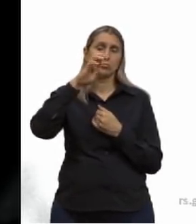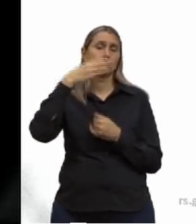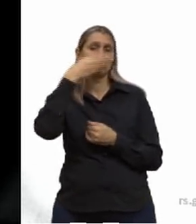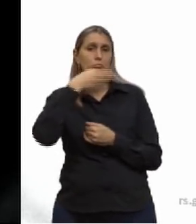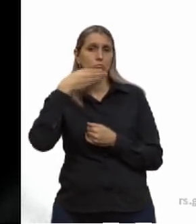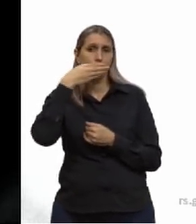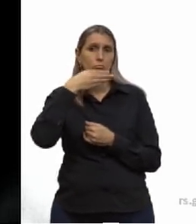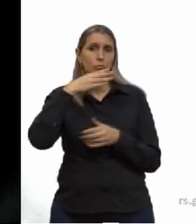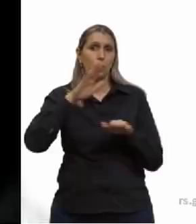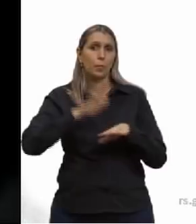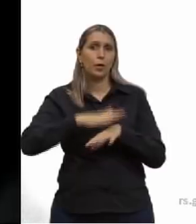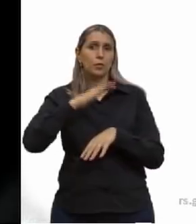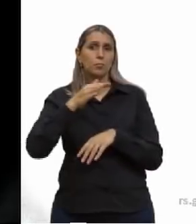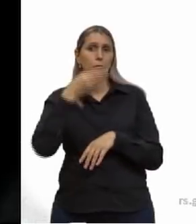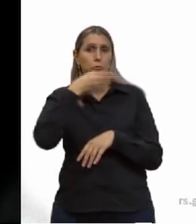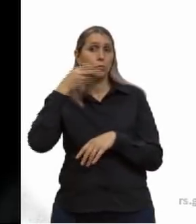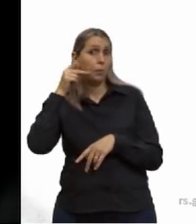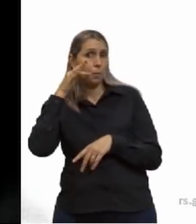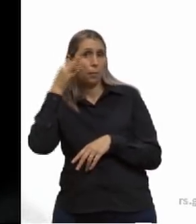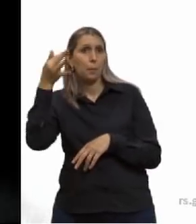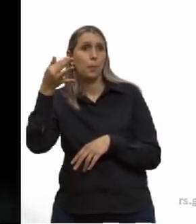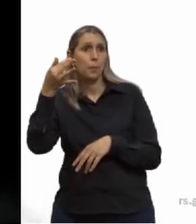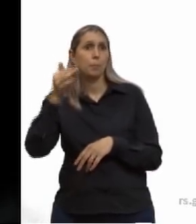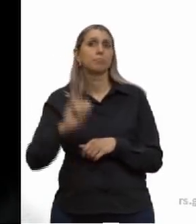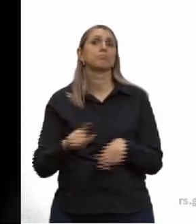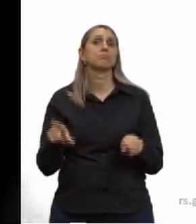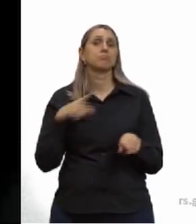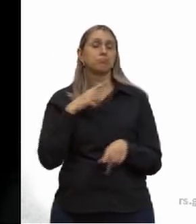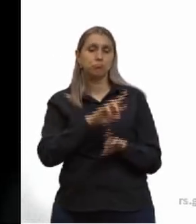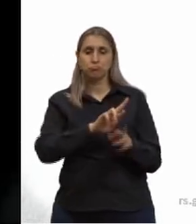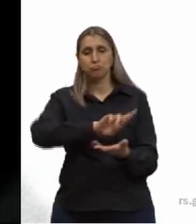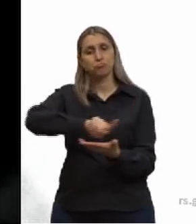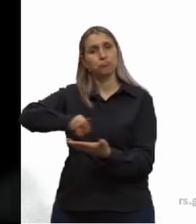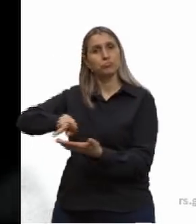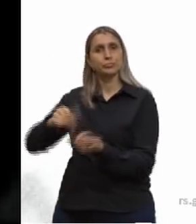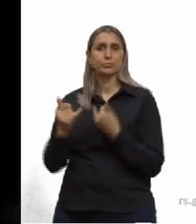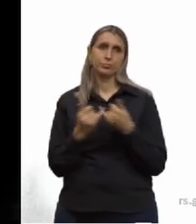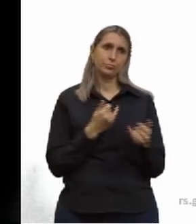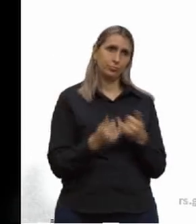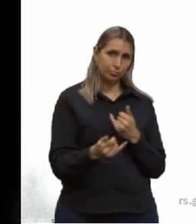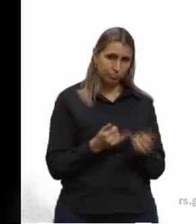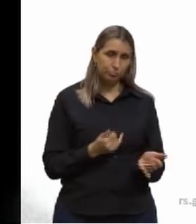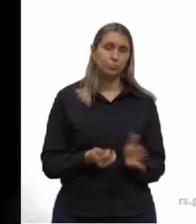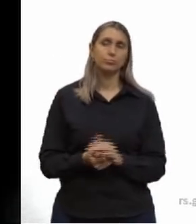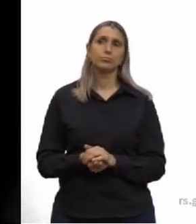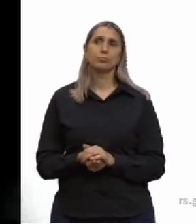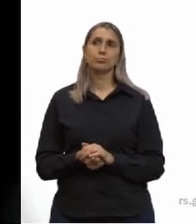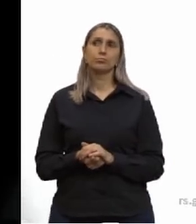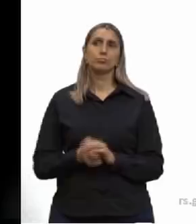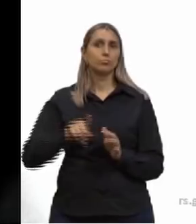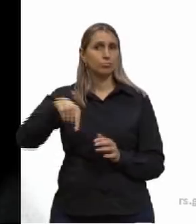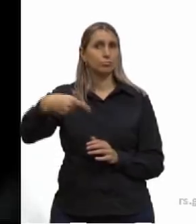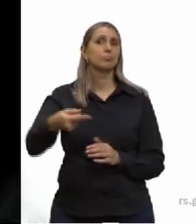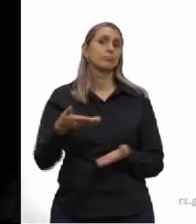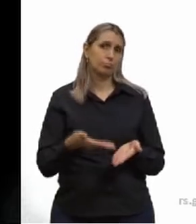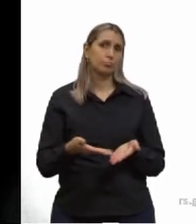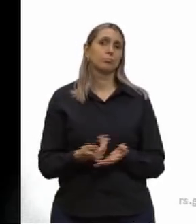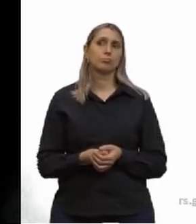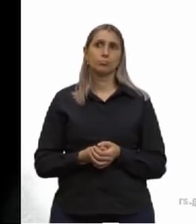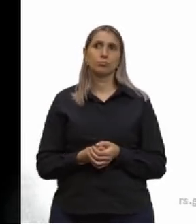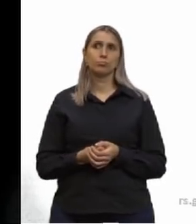mais uma frutose. Então, nós temos aí vários exemplos além destes.